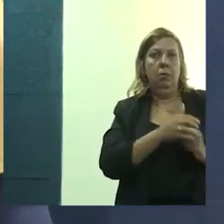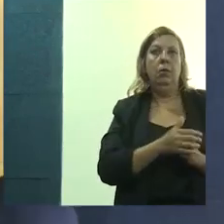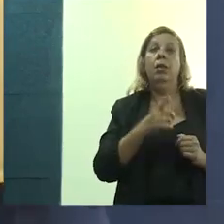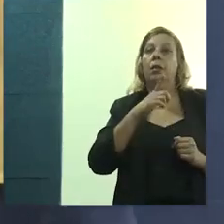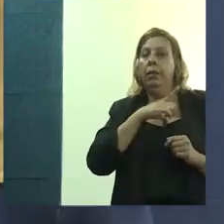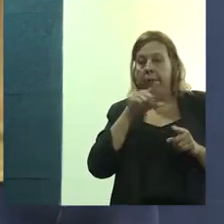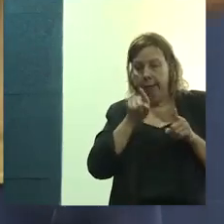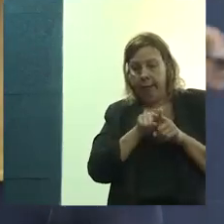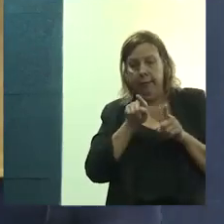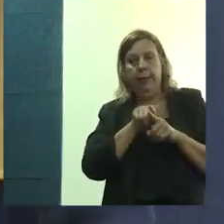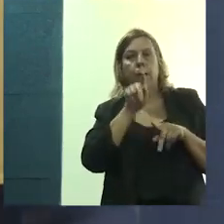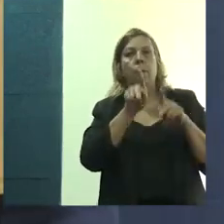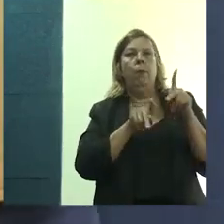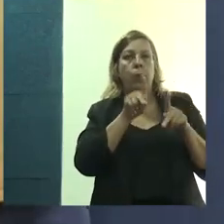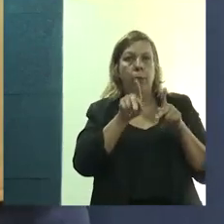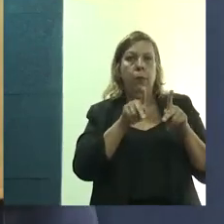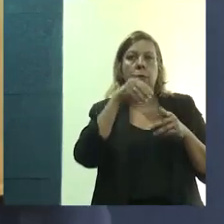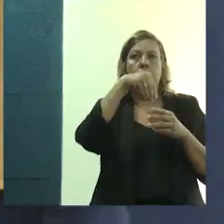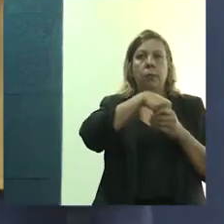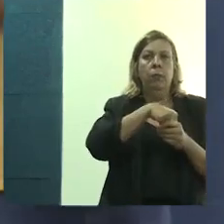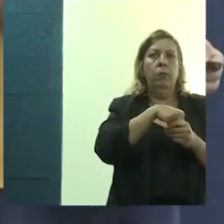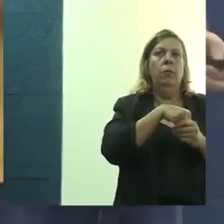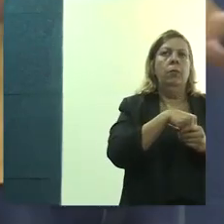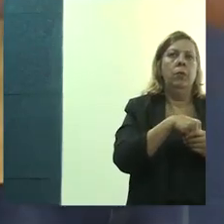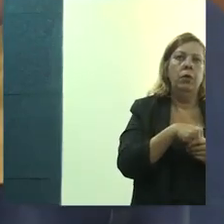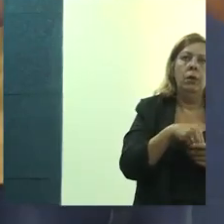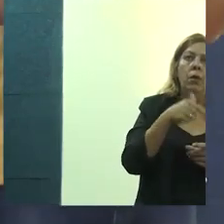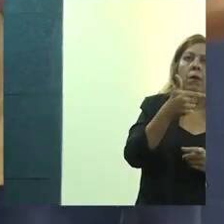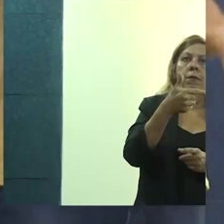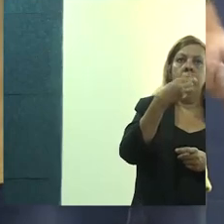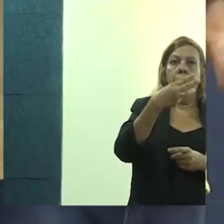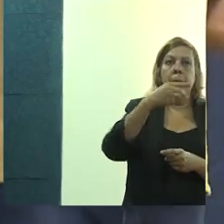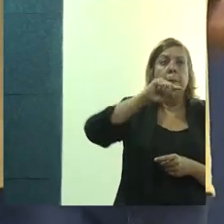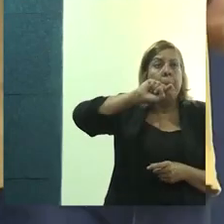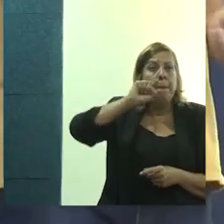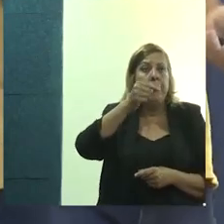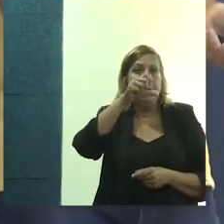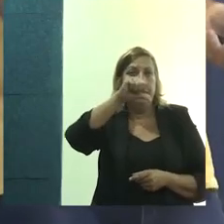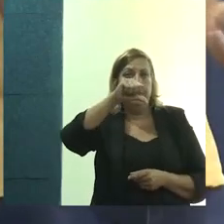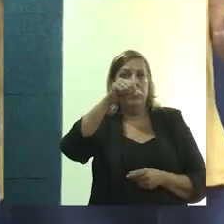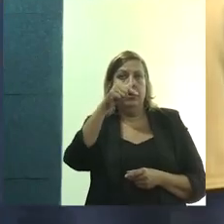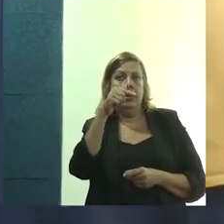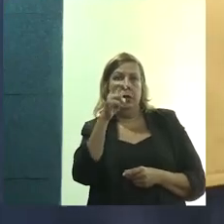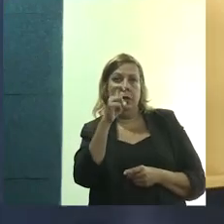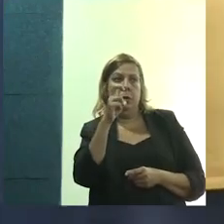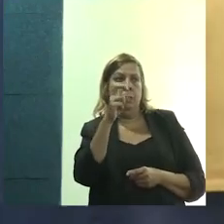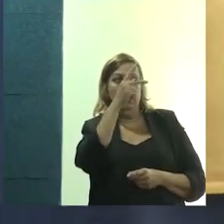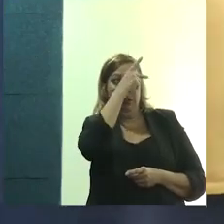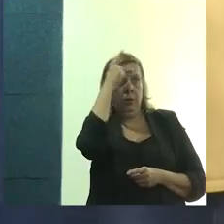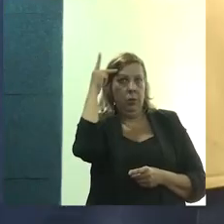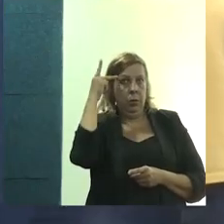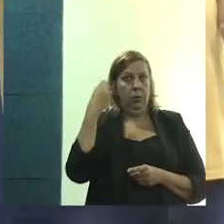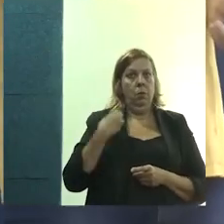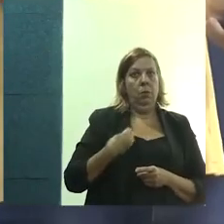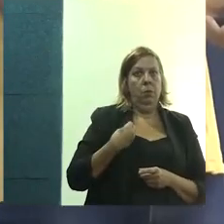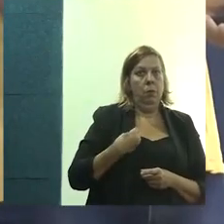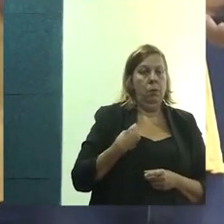E aí nós temos aqui uma população de 23.975 habitantes,